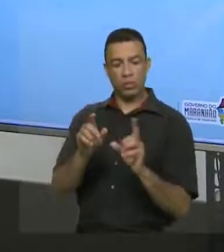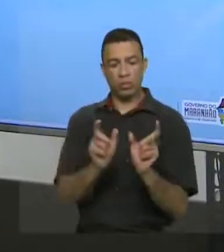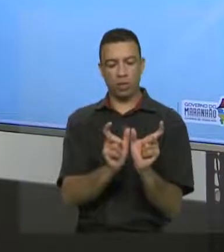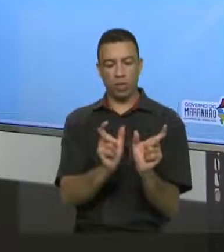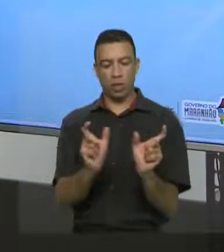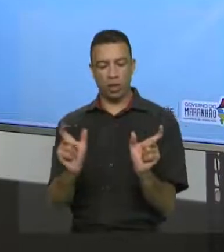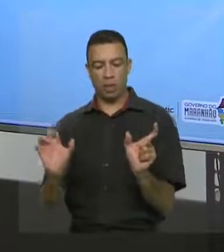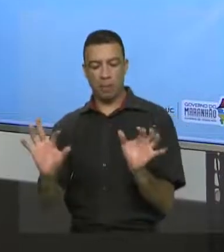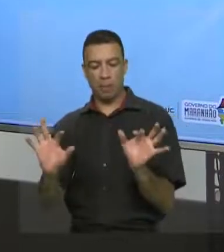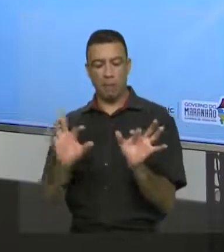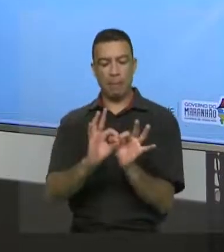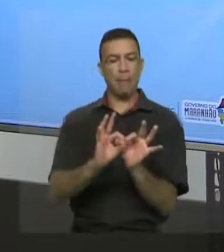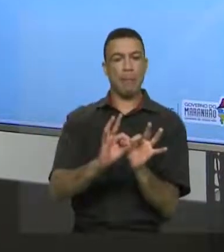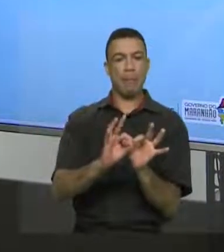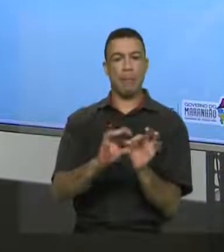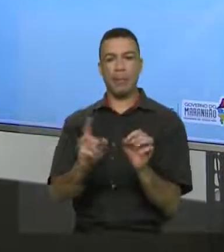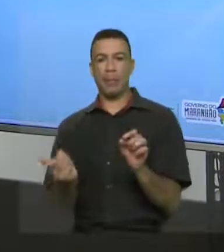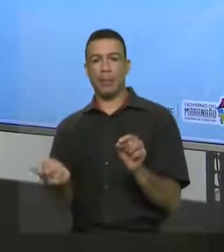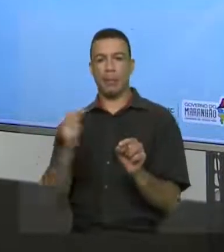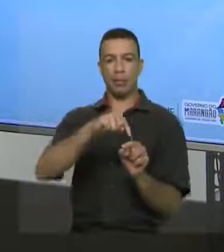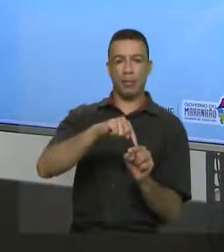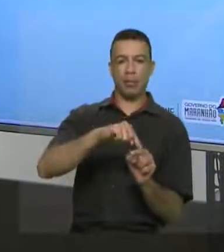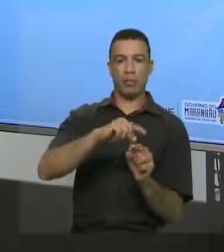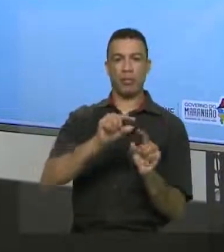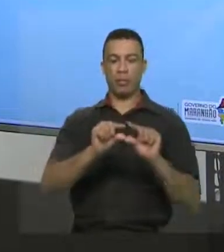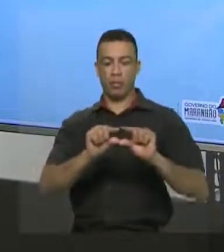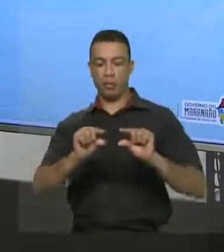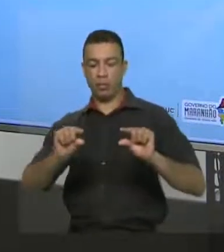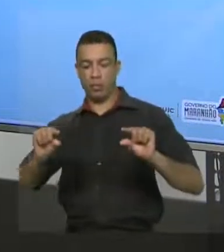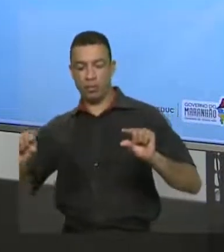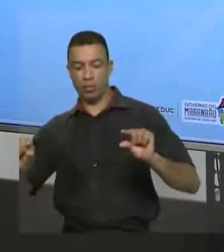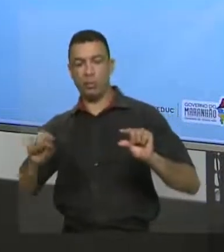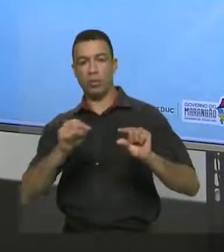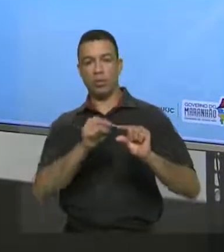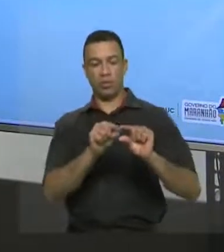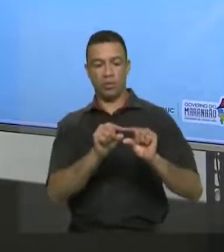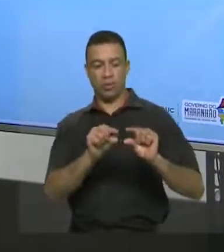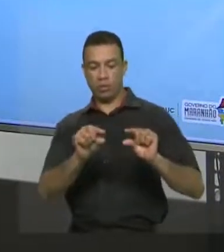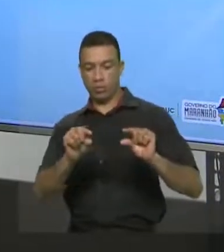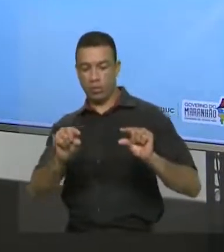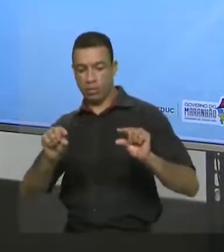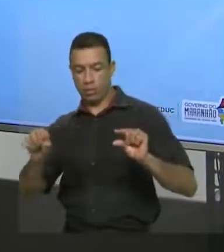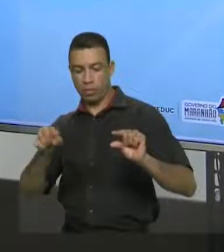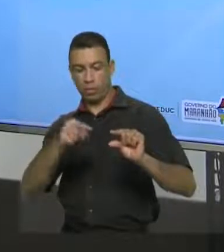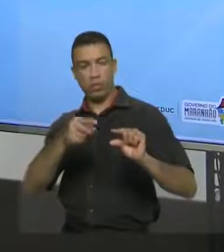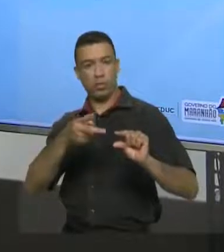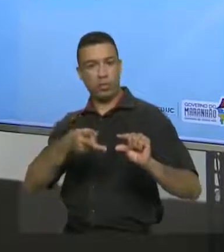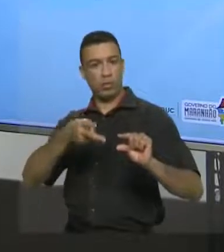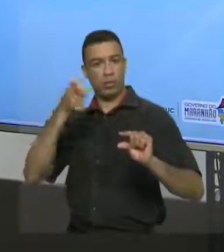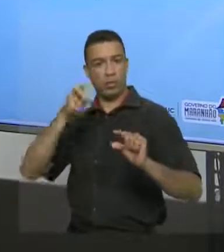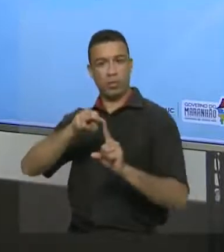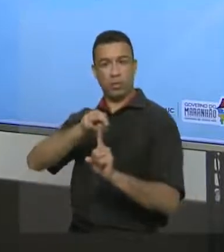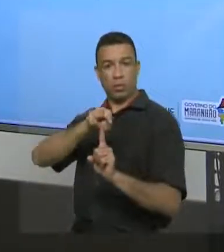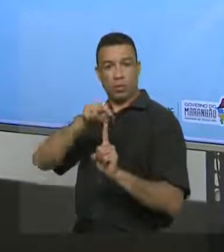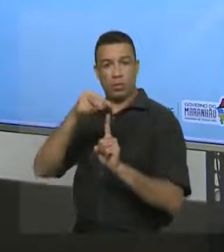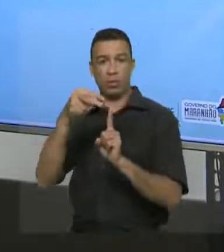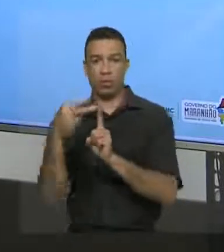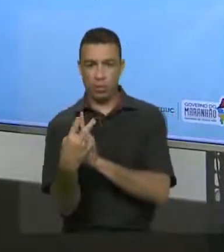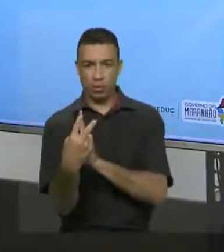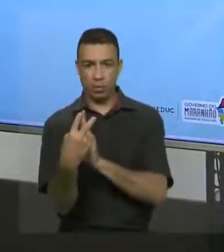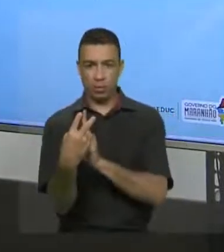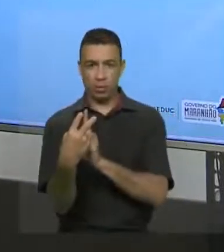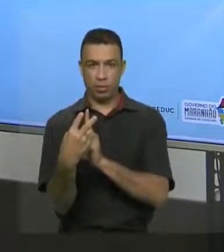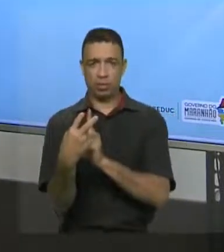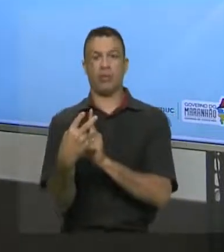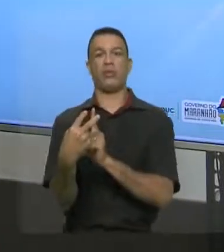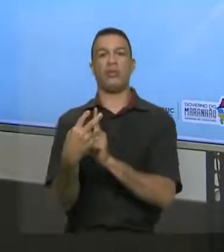estabelecer relações em sentidos entre as frases e construindo o seu ponto de vista. Tudo bem? Bom, então